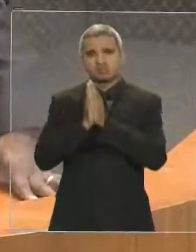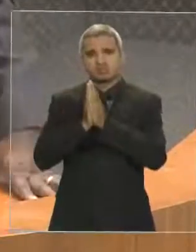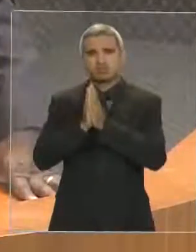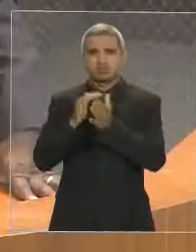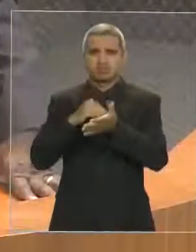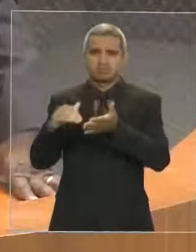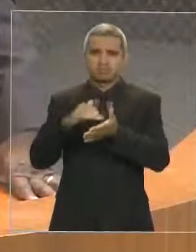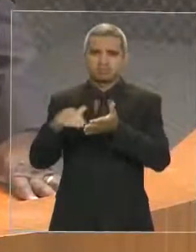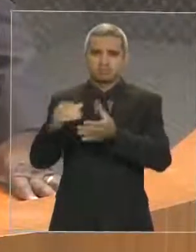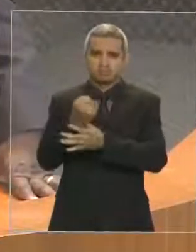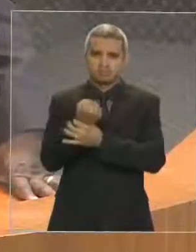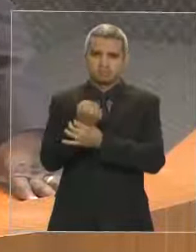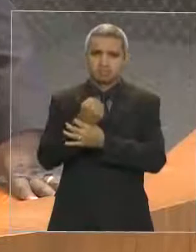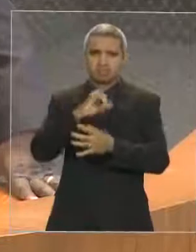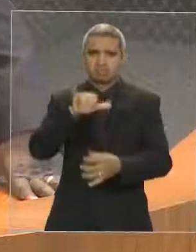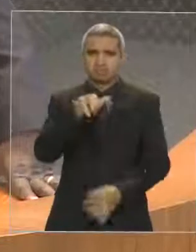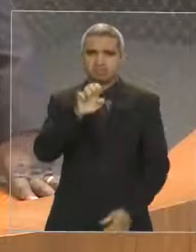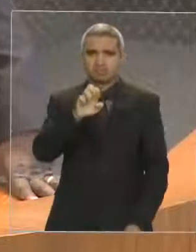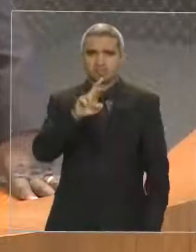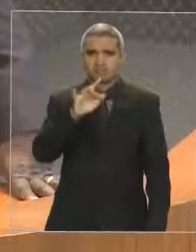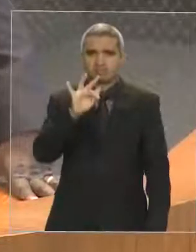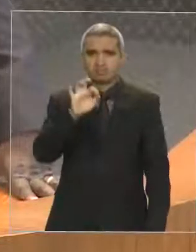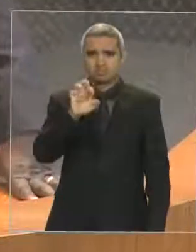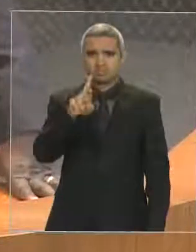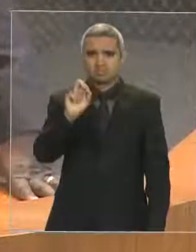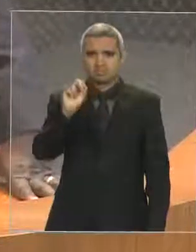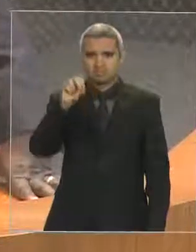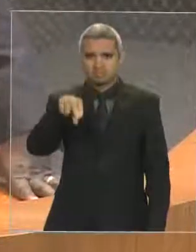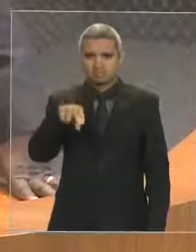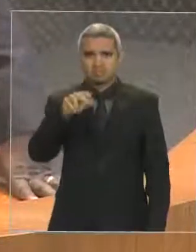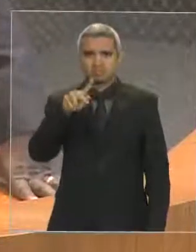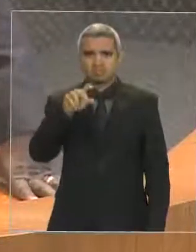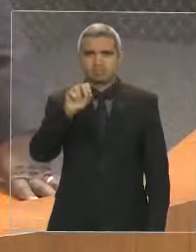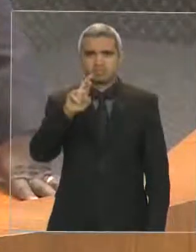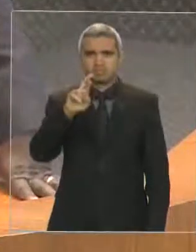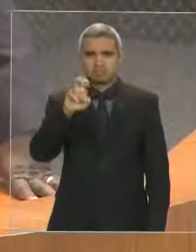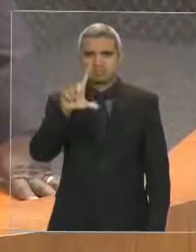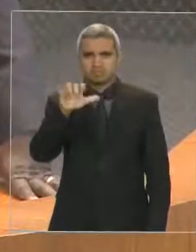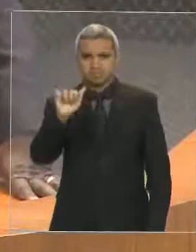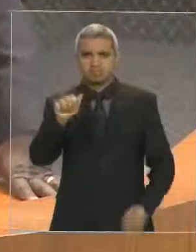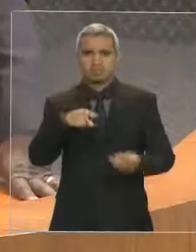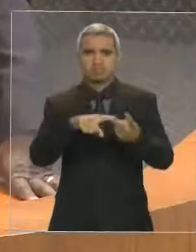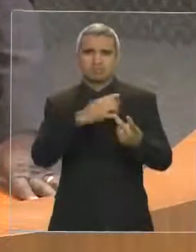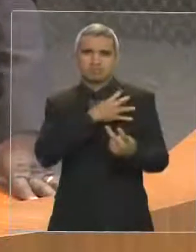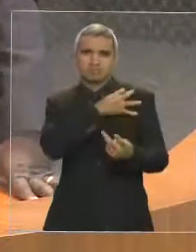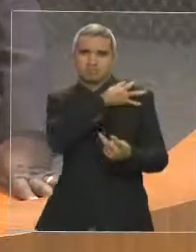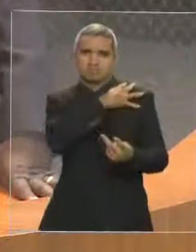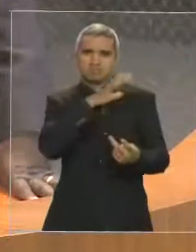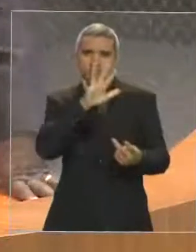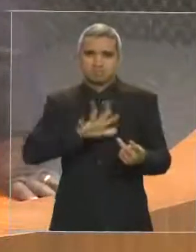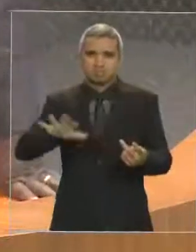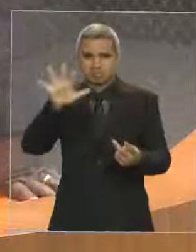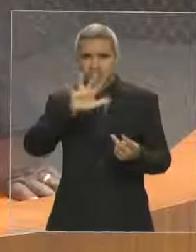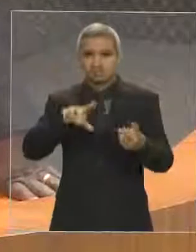ao nosso comandante-geral e também ao senhor governador Flávio Dino. Que apelo é esse?